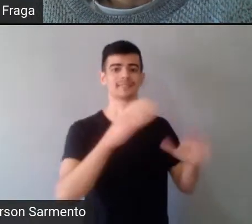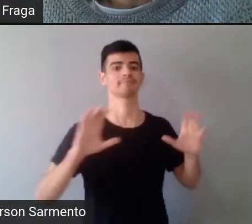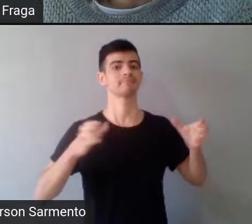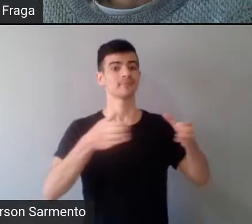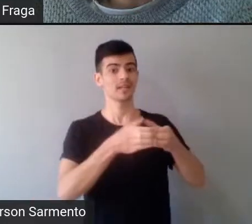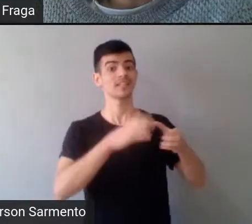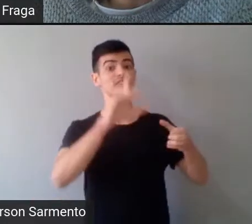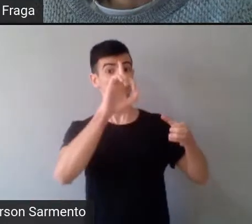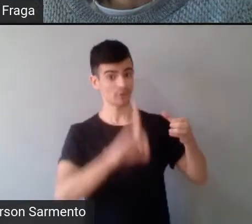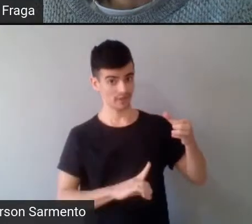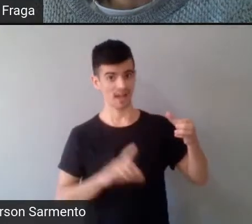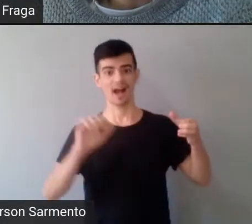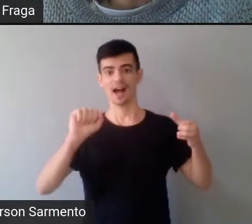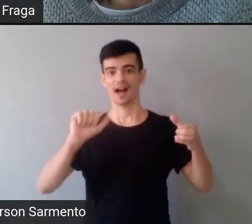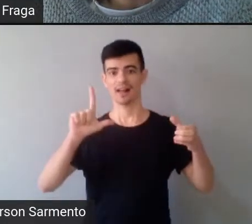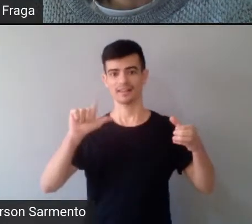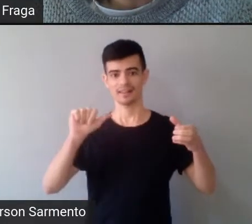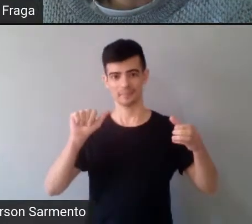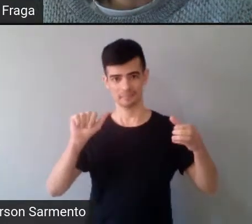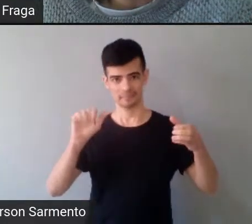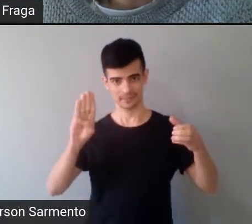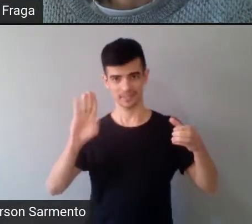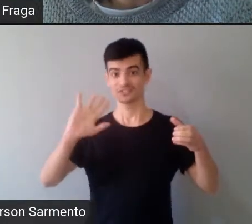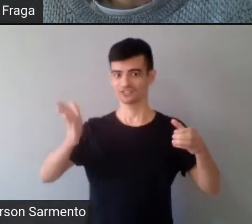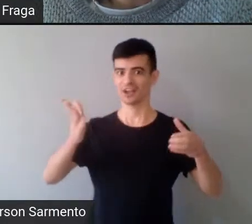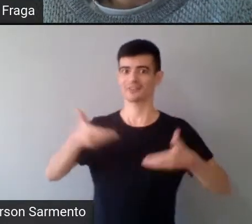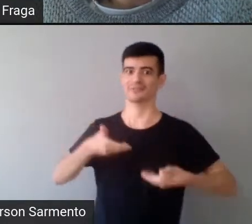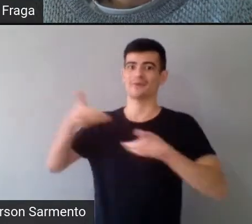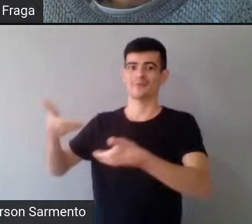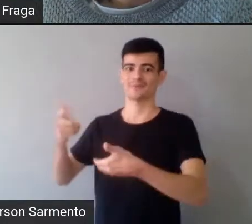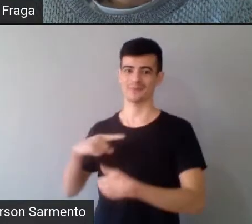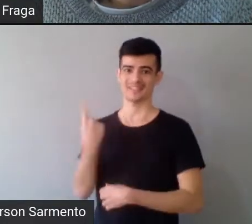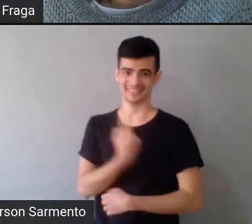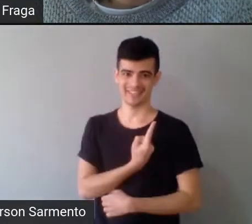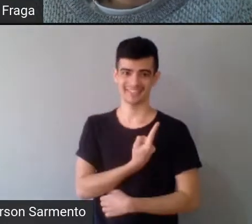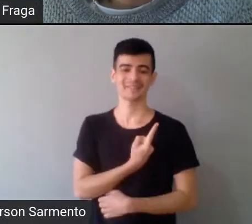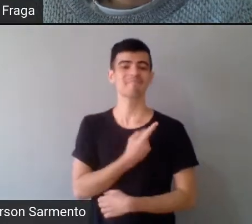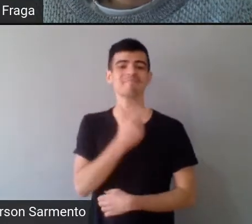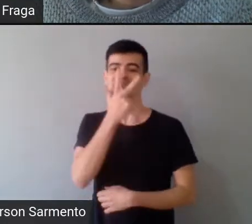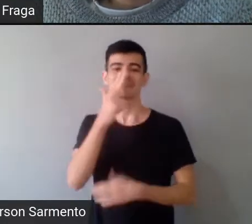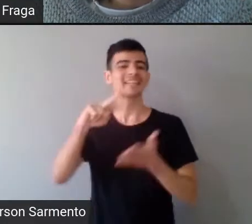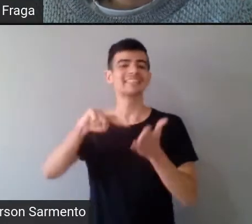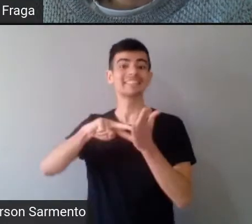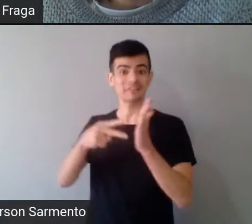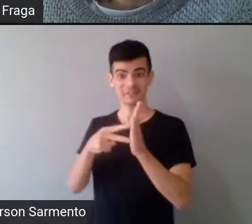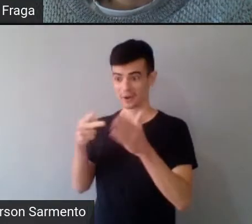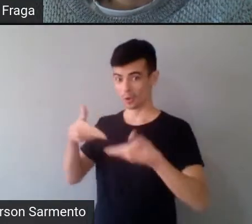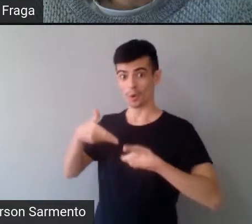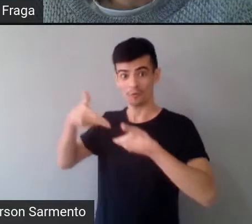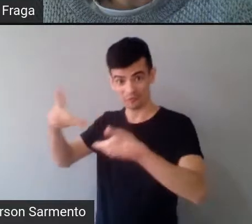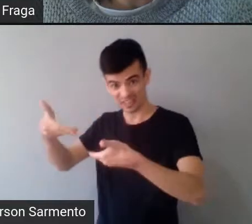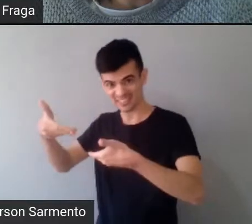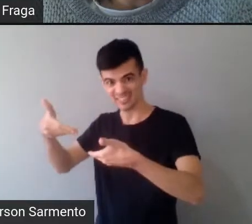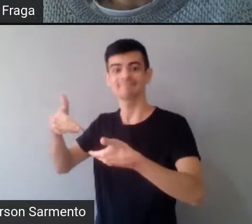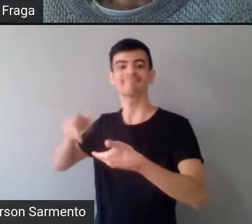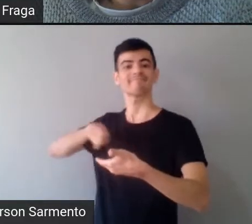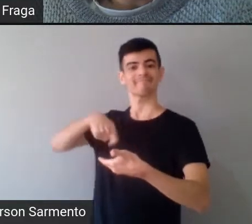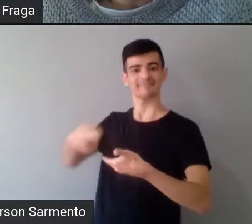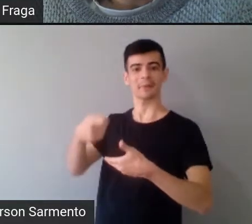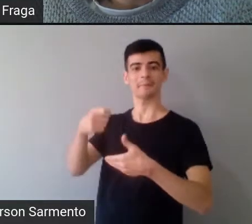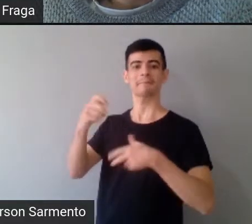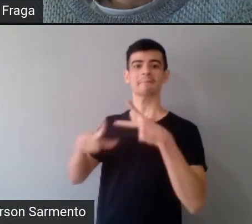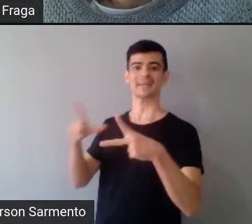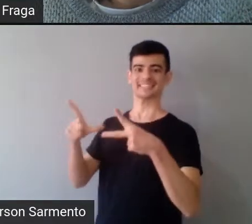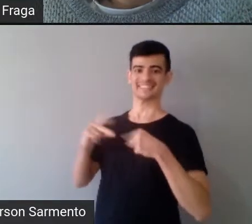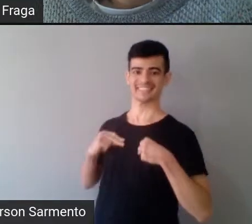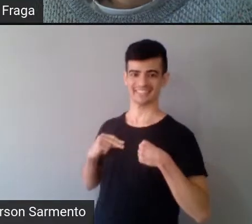esse convite que eu tomei como um presente, um grande presente, para dizer a verdade a vocês. Primeiro porque é um